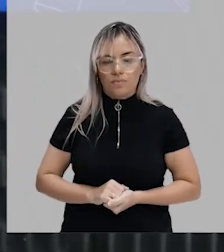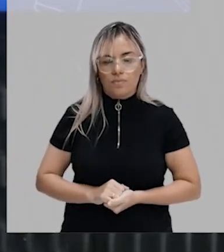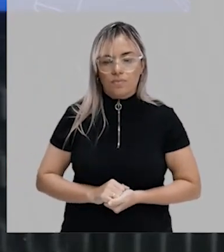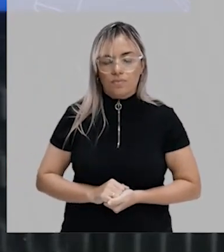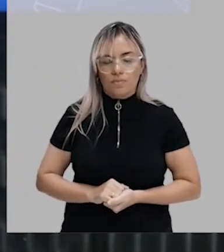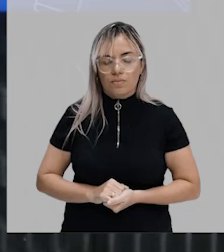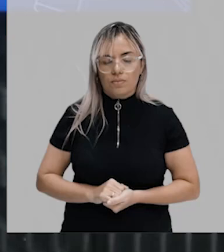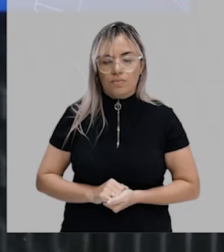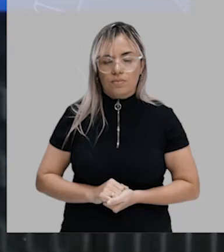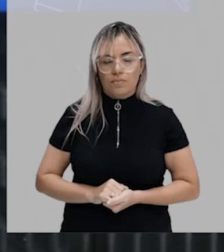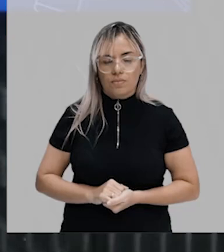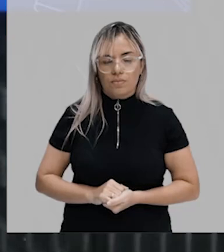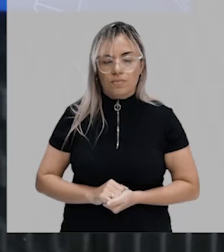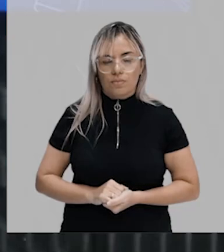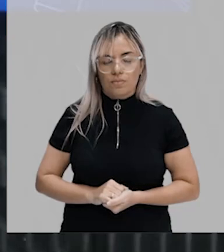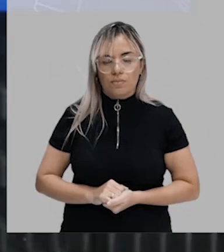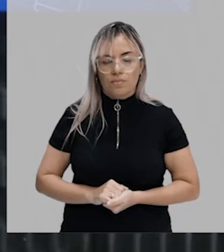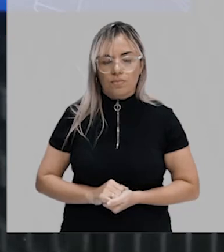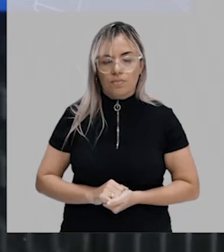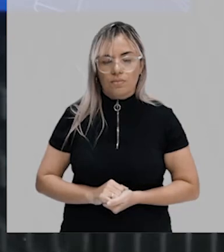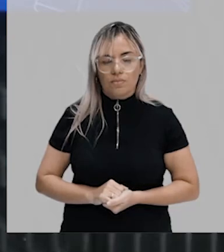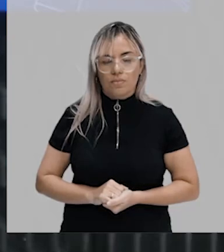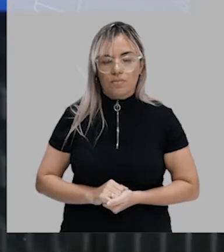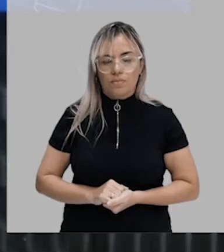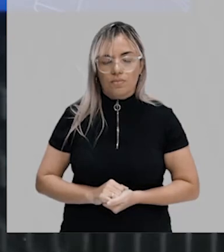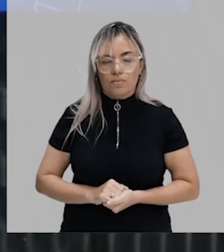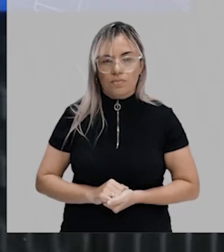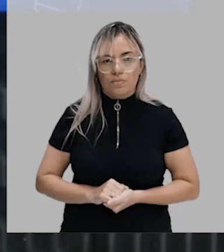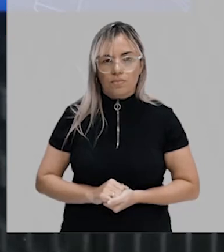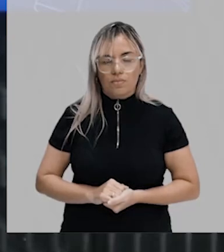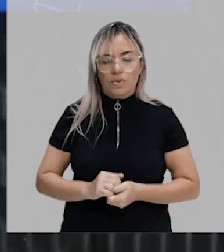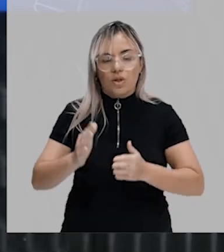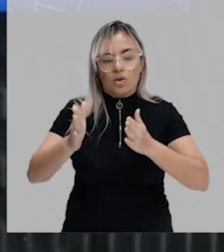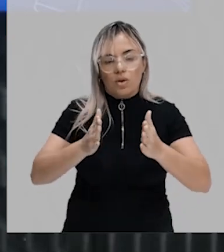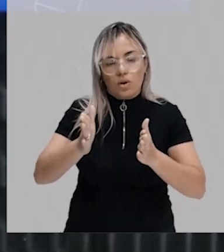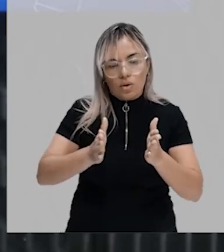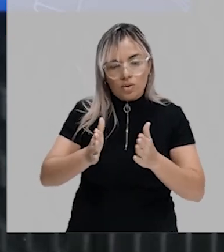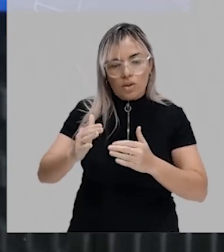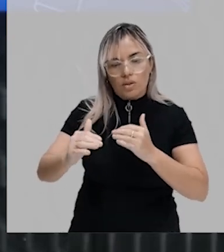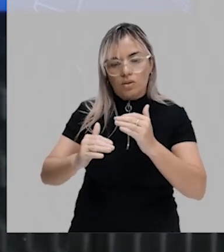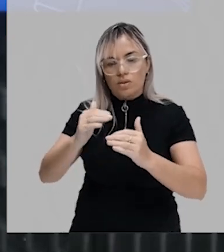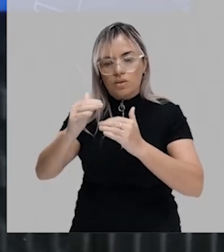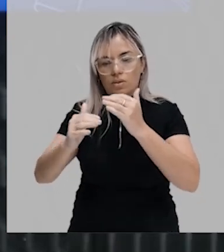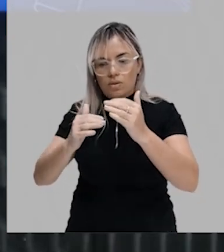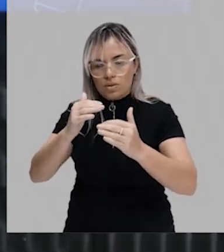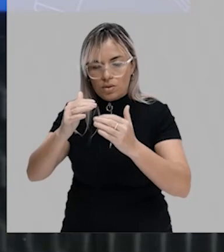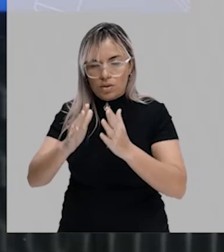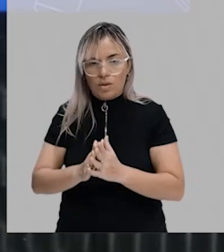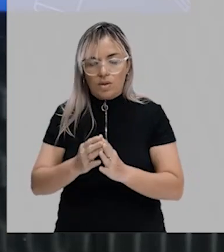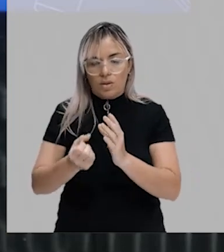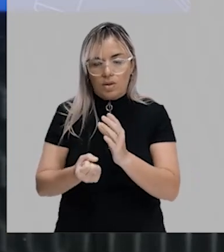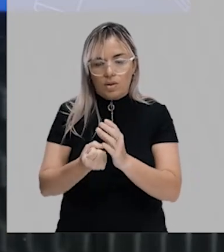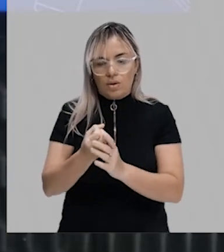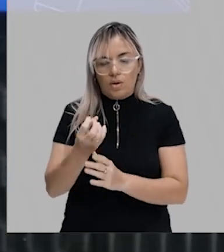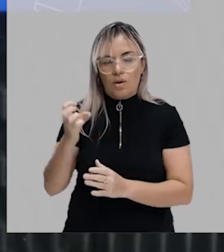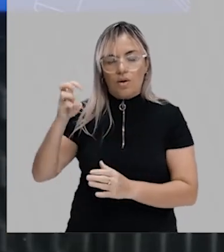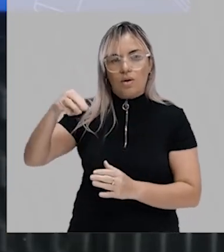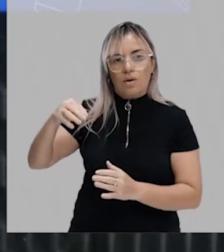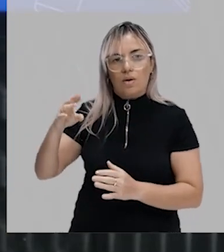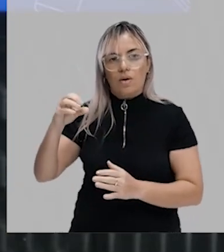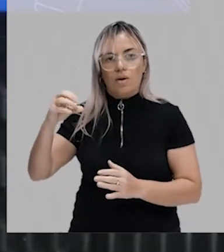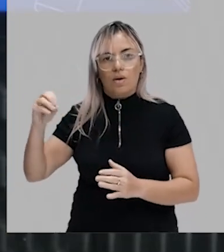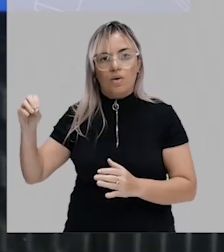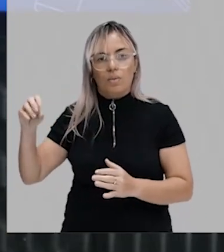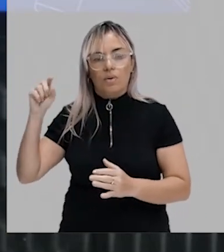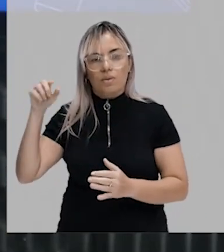formação do tubo nervoso é chamado de neurula. Então o momento em que o embrião forma esse